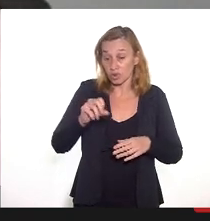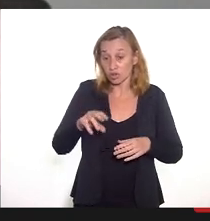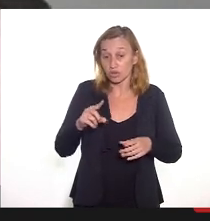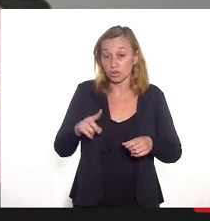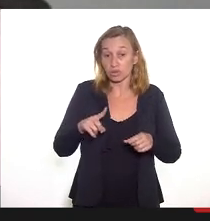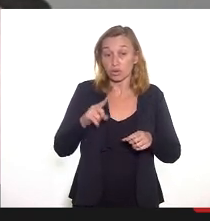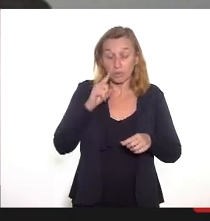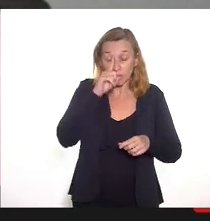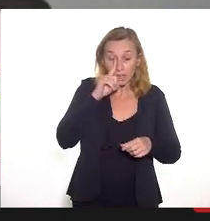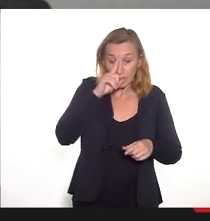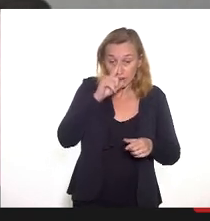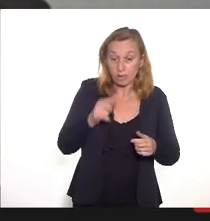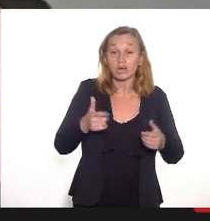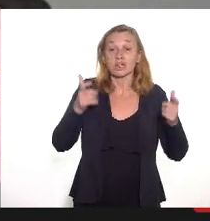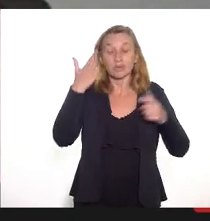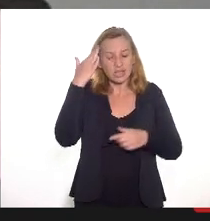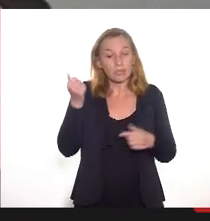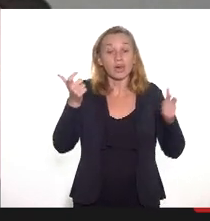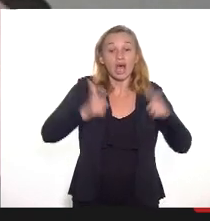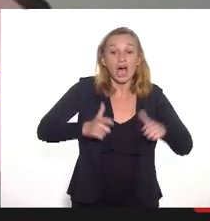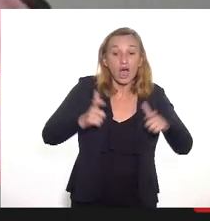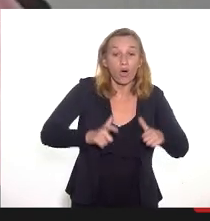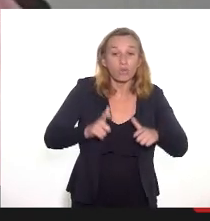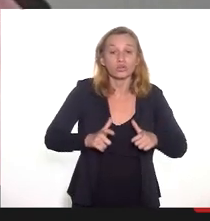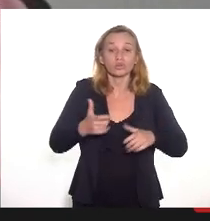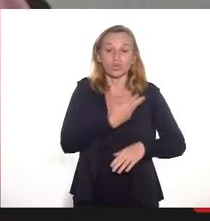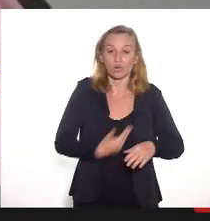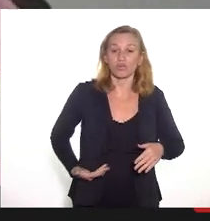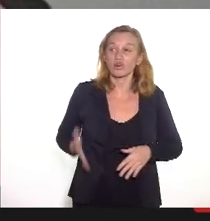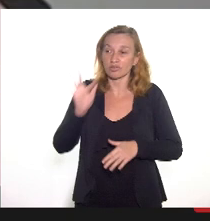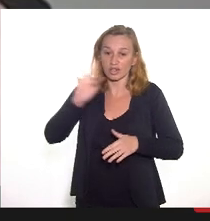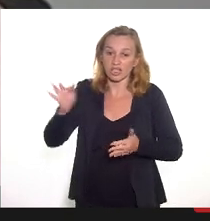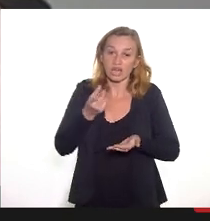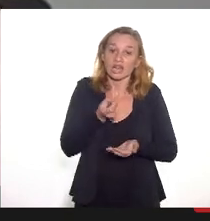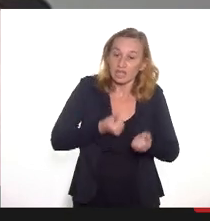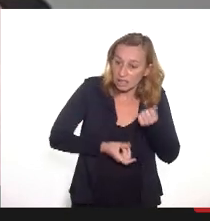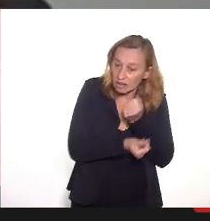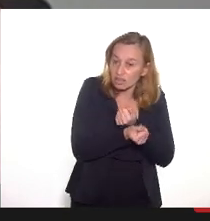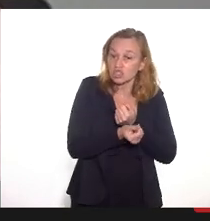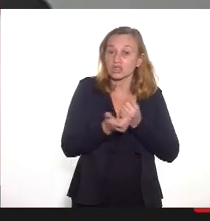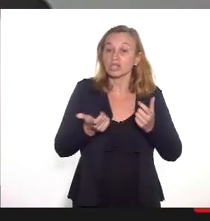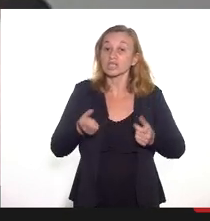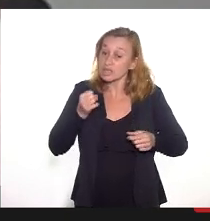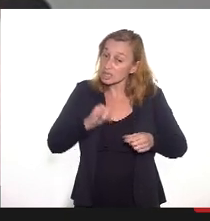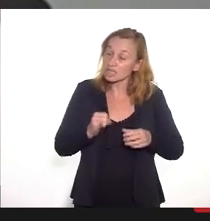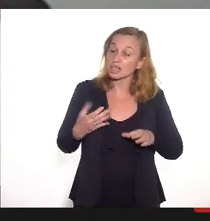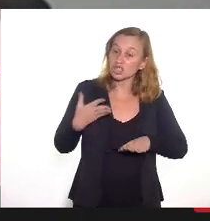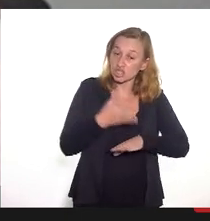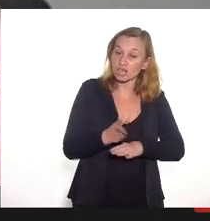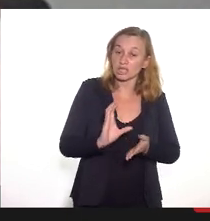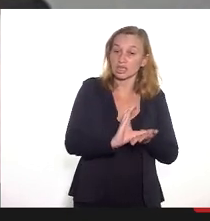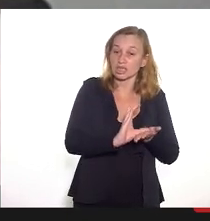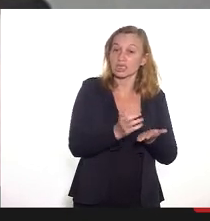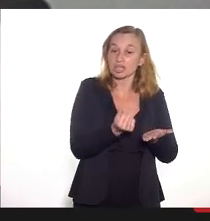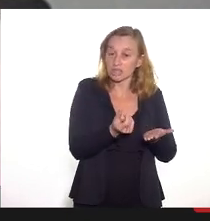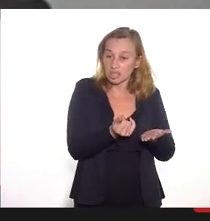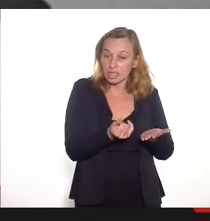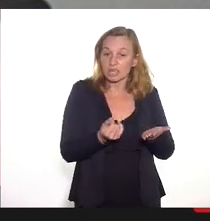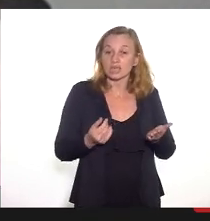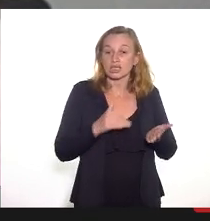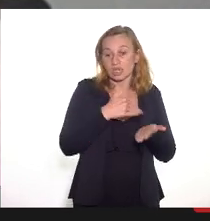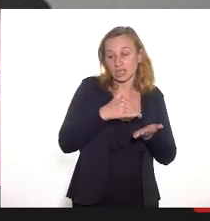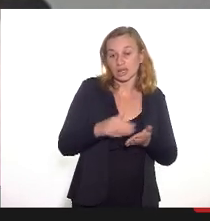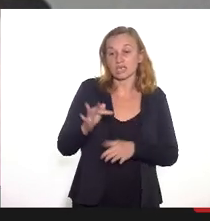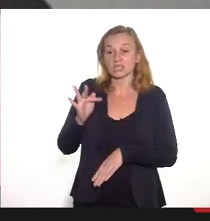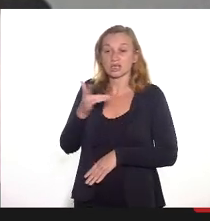federal está investindo e se esse dinheiro está chegando, esse recurso está chegando dentro da Secretaria de Saúde. Então, gostaria que ficasse